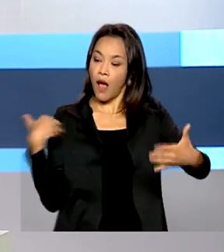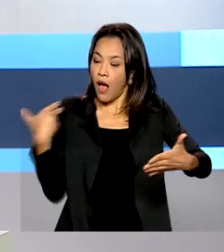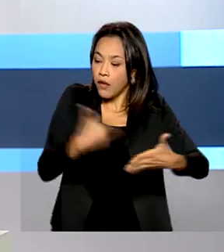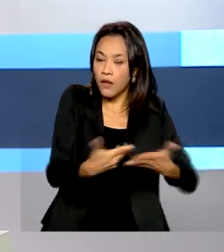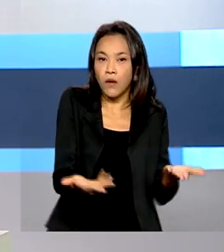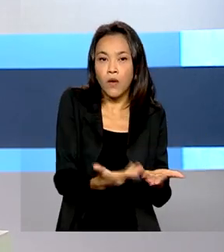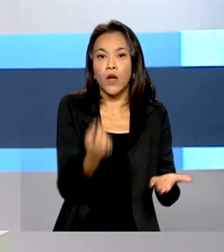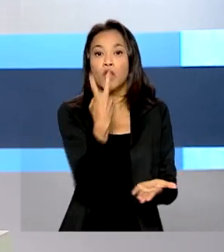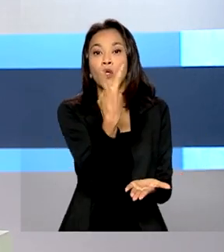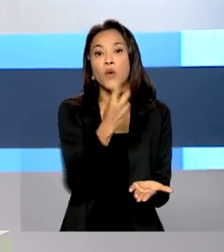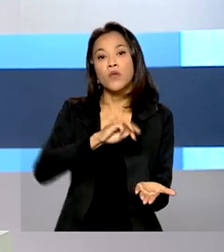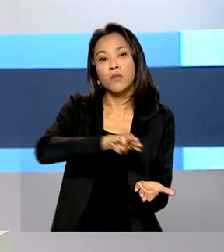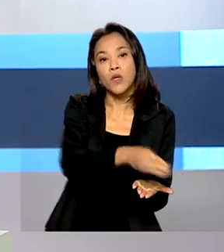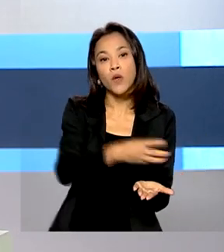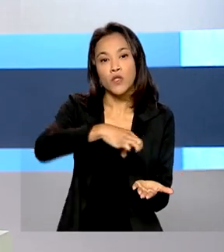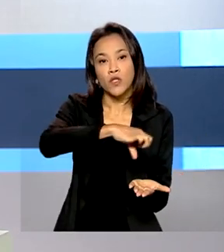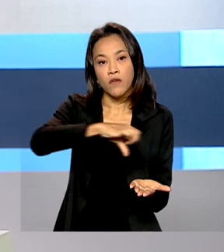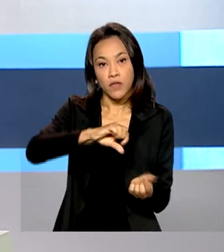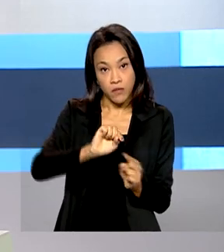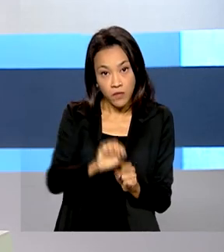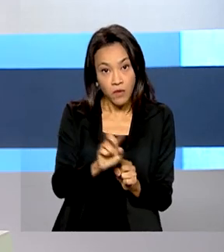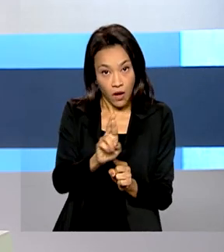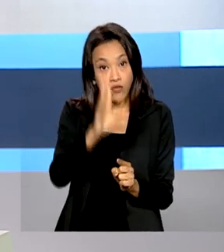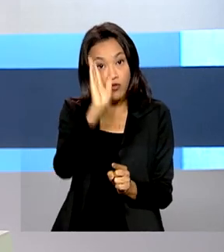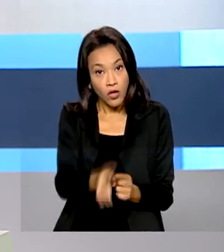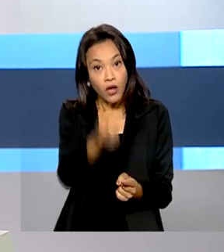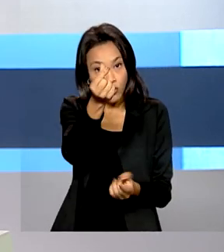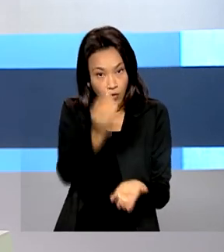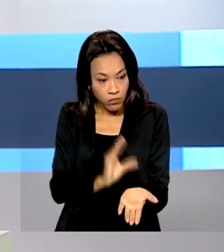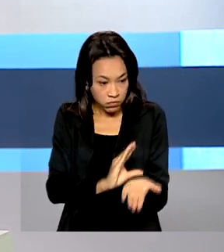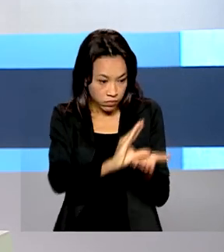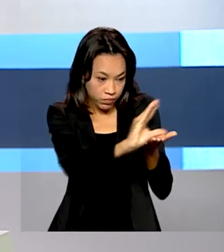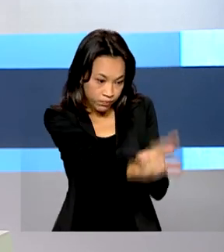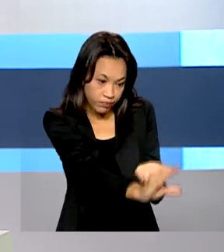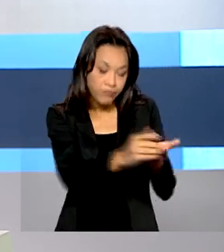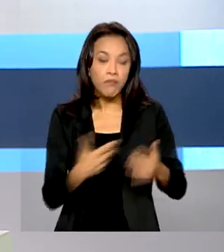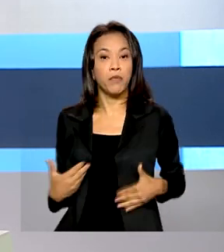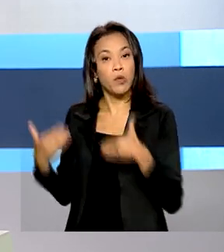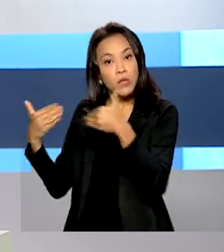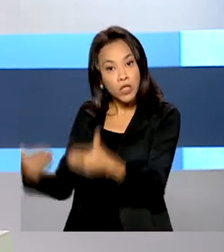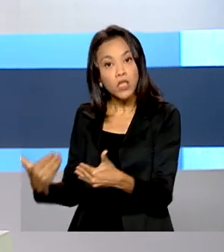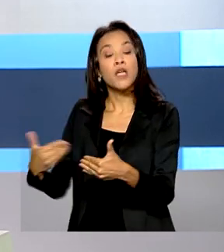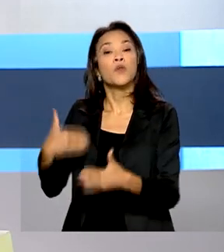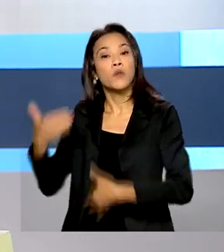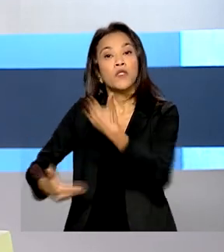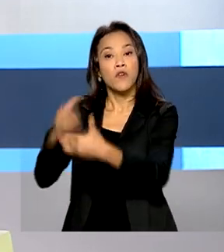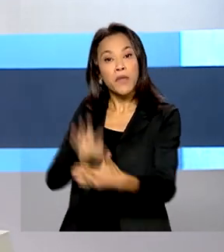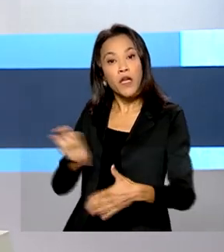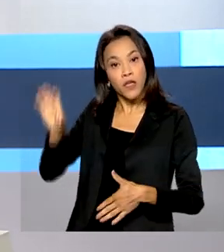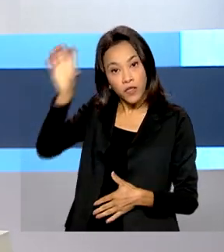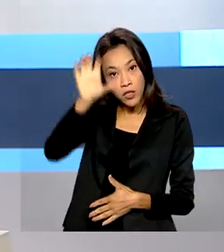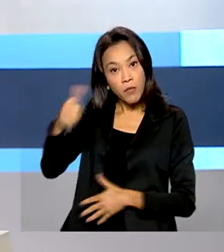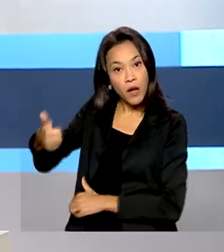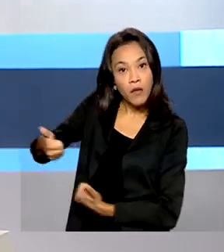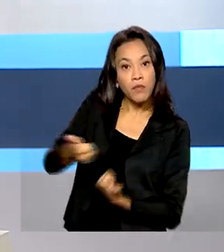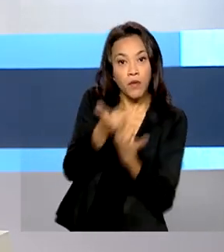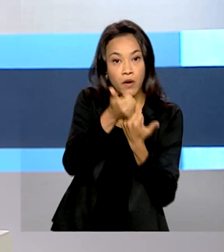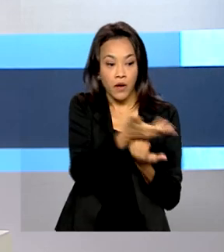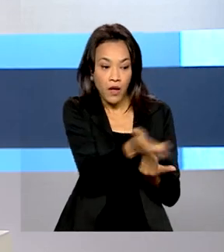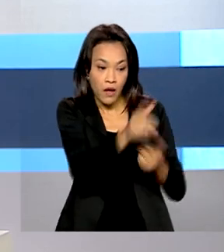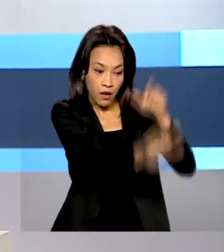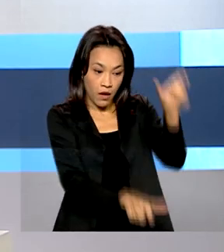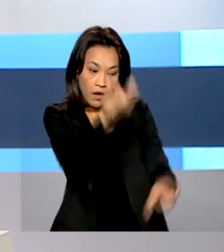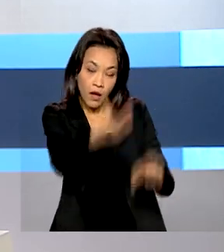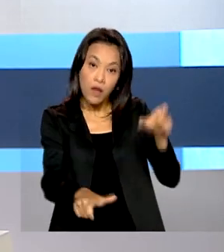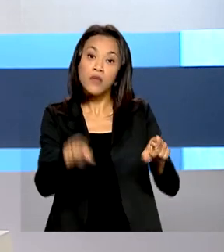de 2 milhões e 900 mil reais já foram destinados pelo Ministério do Desenvolvimento Regional para assistência à população e